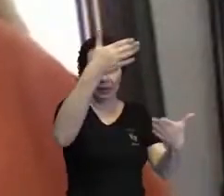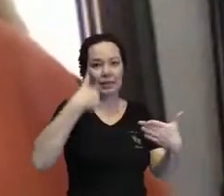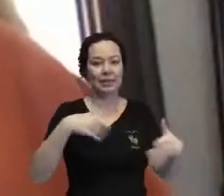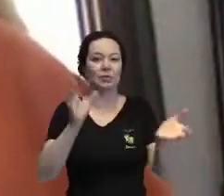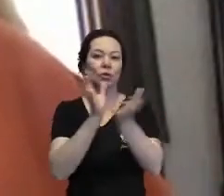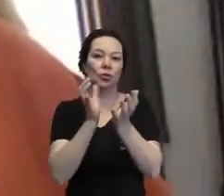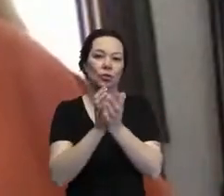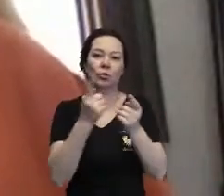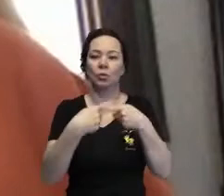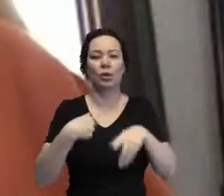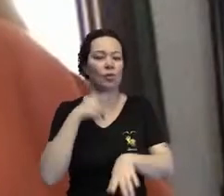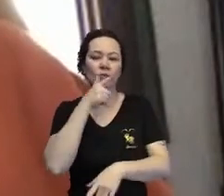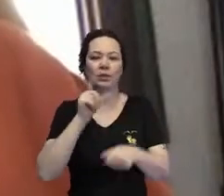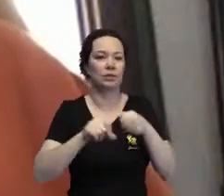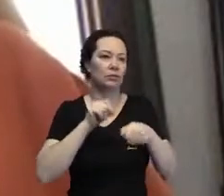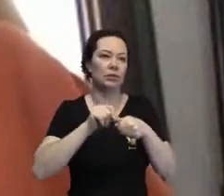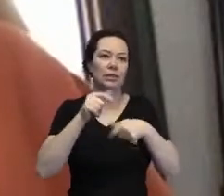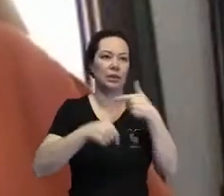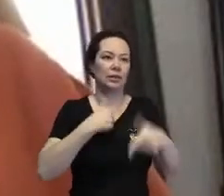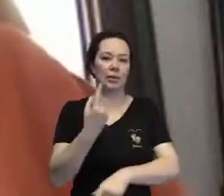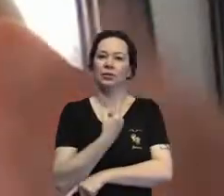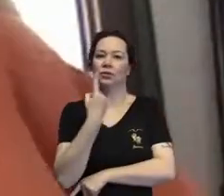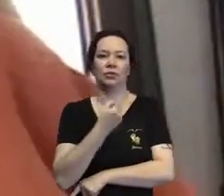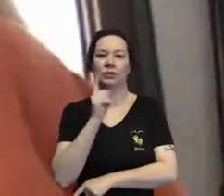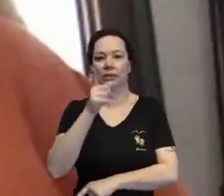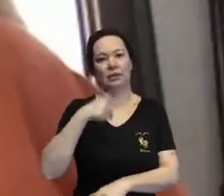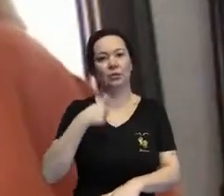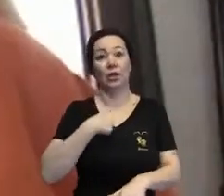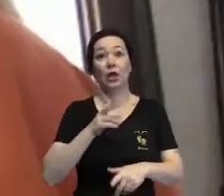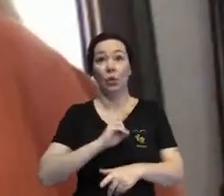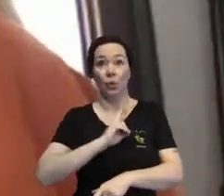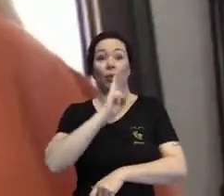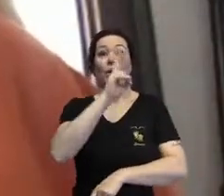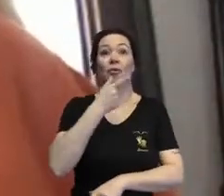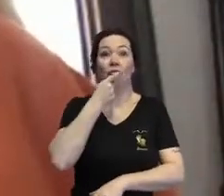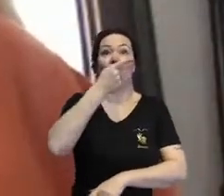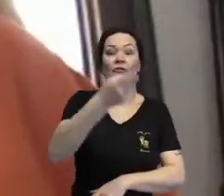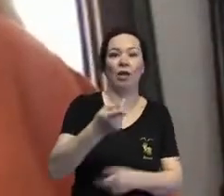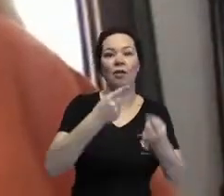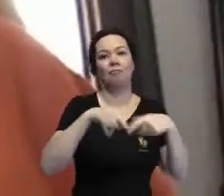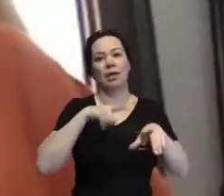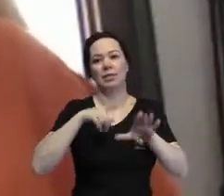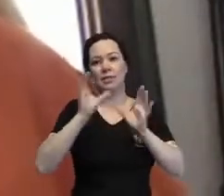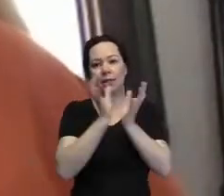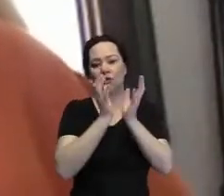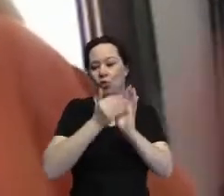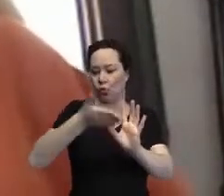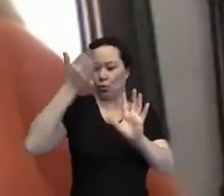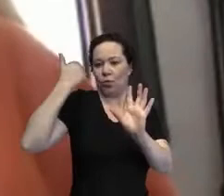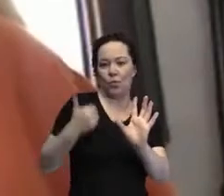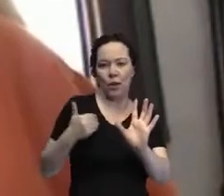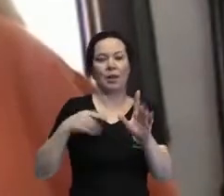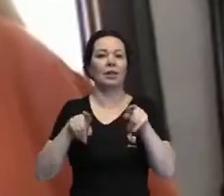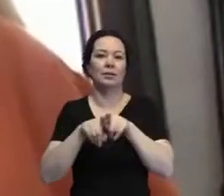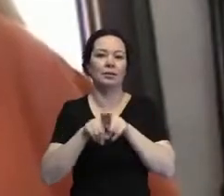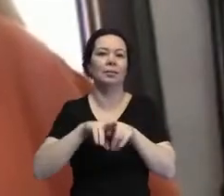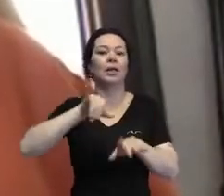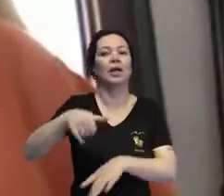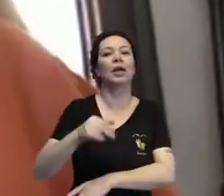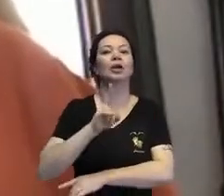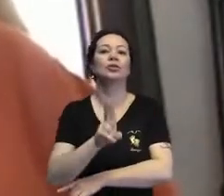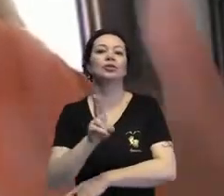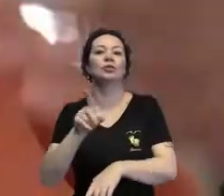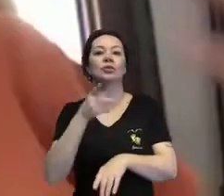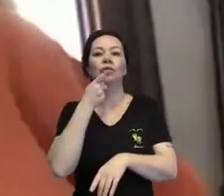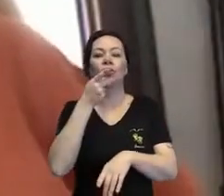né, nada se faz sozinha, eu tenho aí essa função de ser porta-voz, mas eu, como a Ju há pouco tempo falou, Ju, querida,